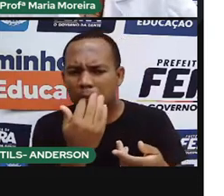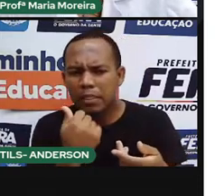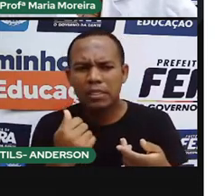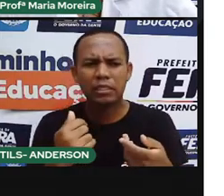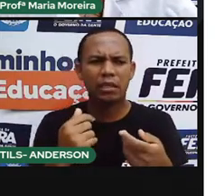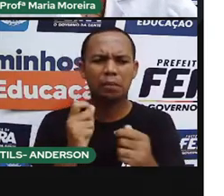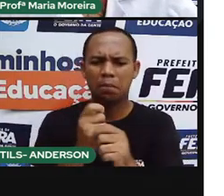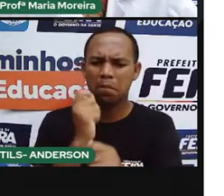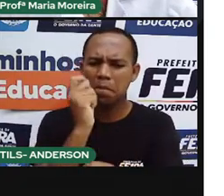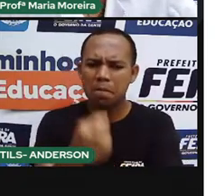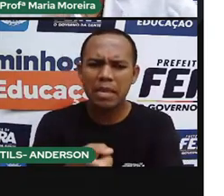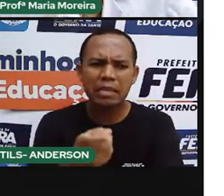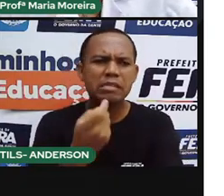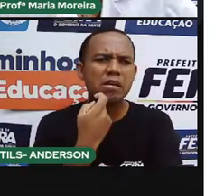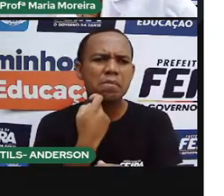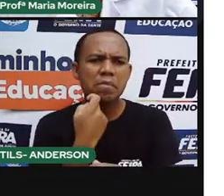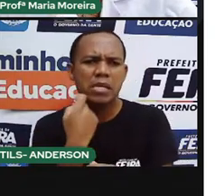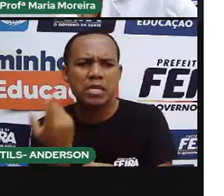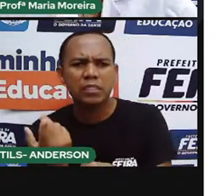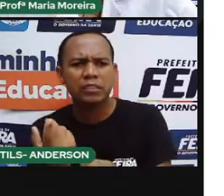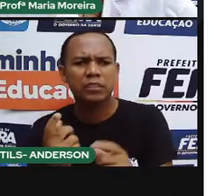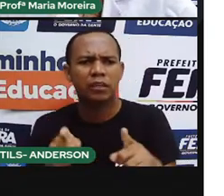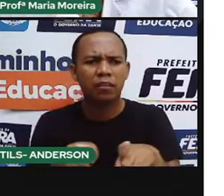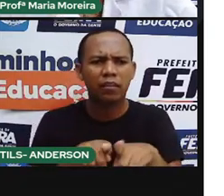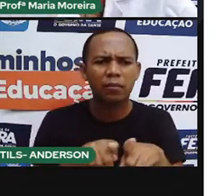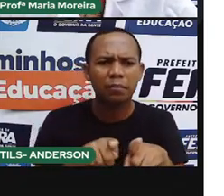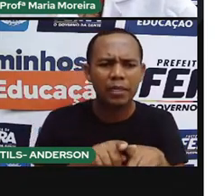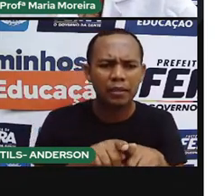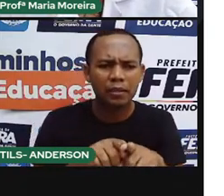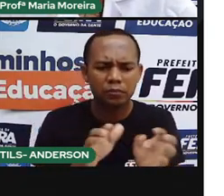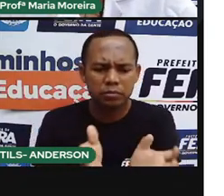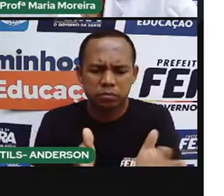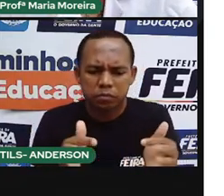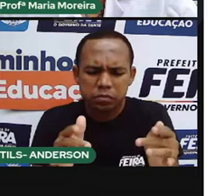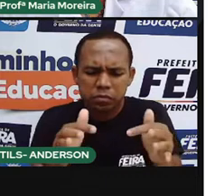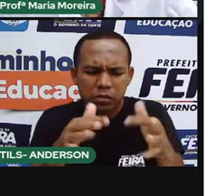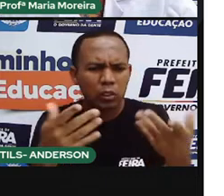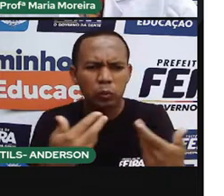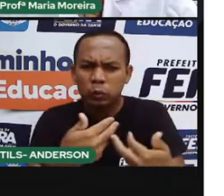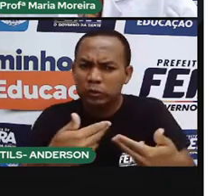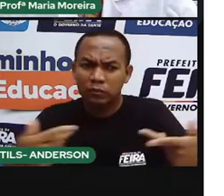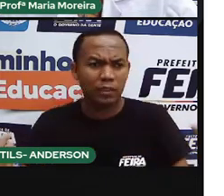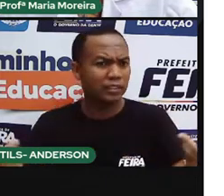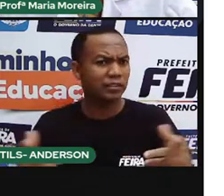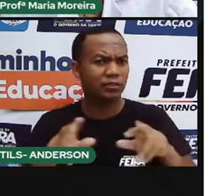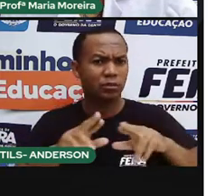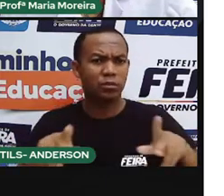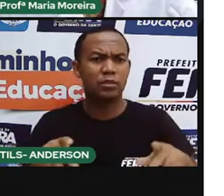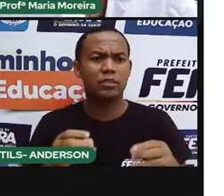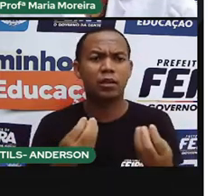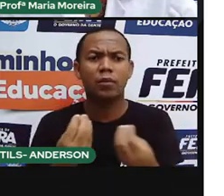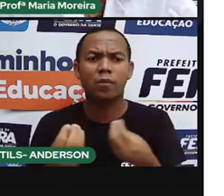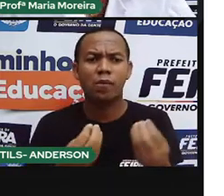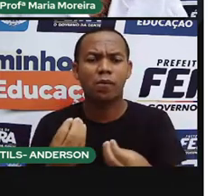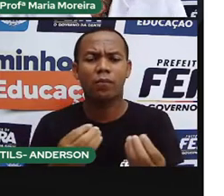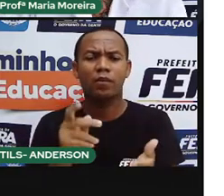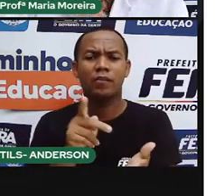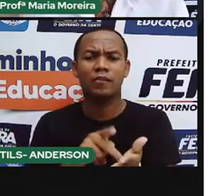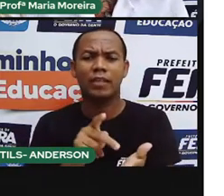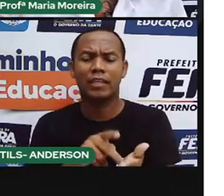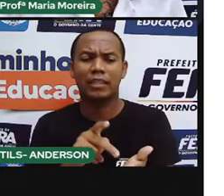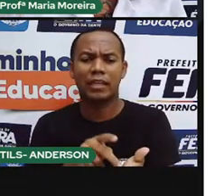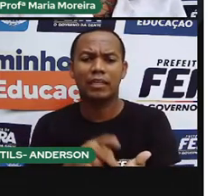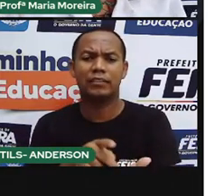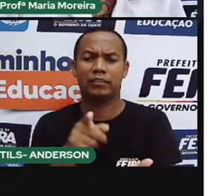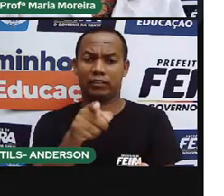feito a pesca, a caça, a construção de cerâmica, né, das panelas de barro, porque isso, na verdade, vai fazer com que quando